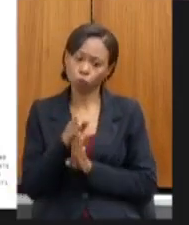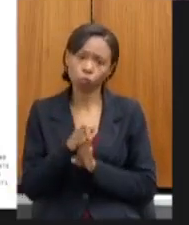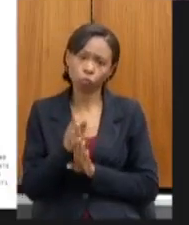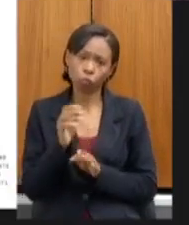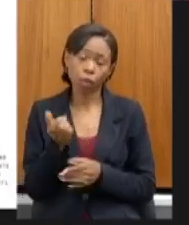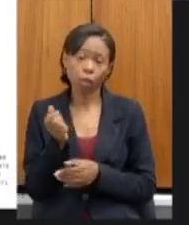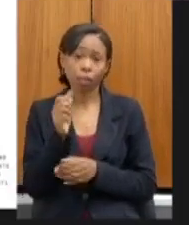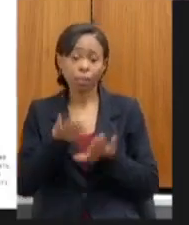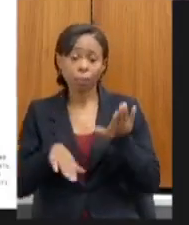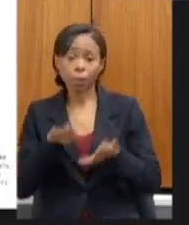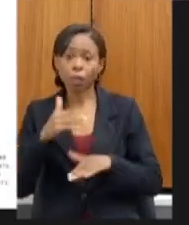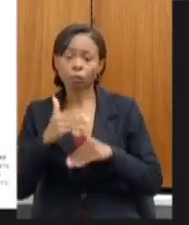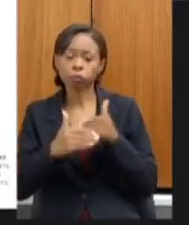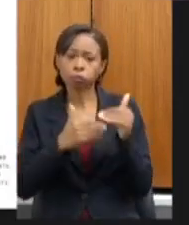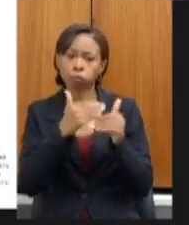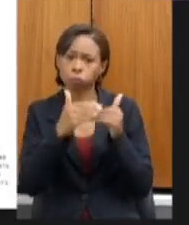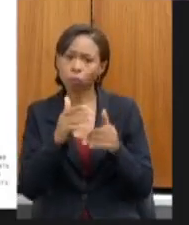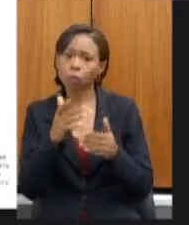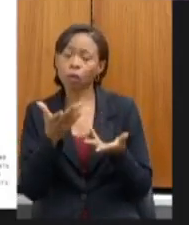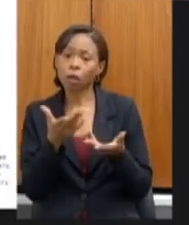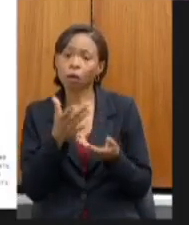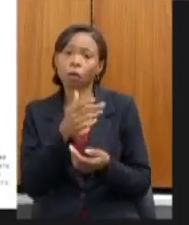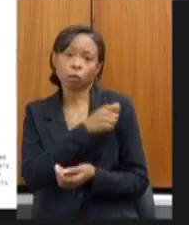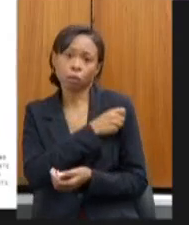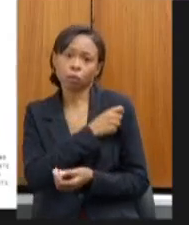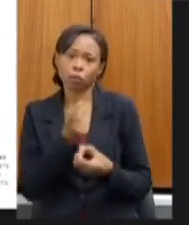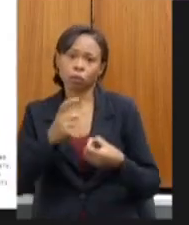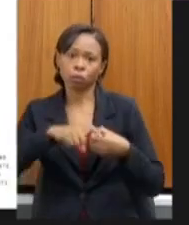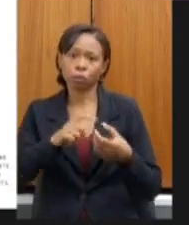que nós estamos preparados para isso por favor